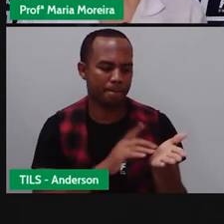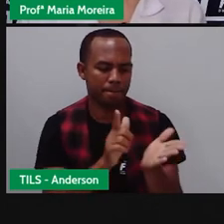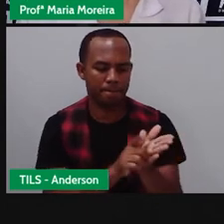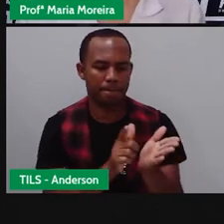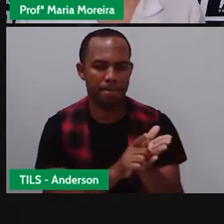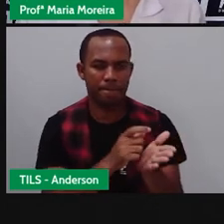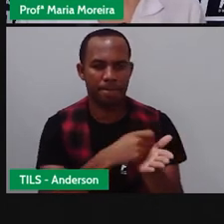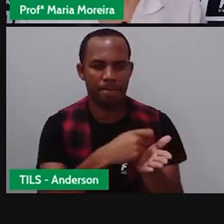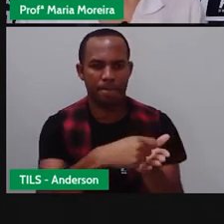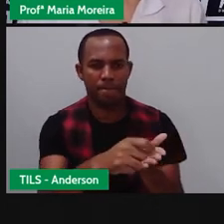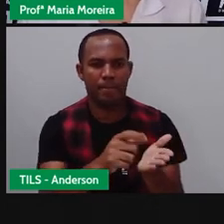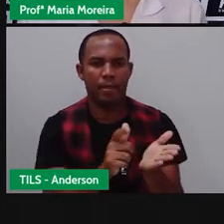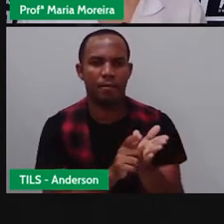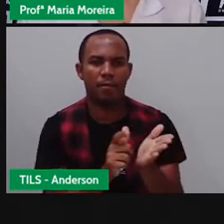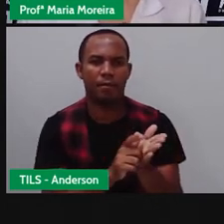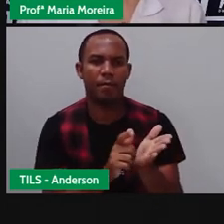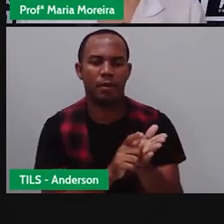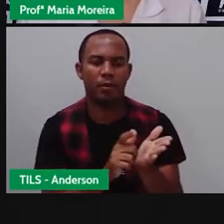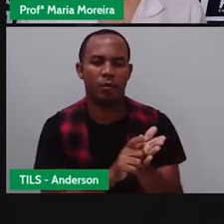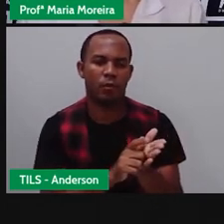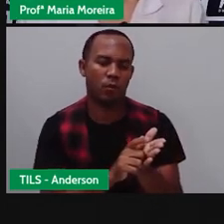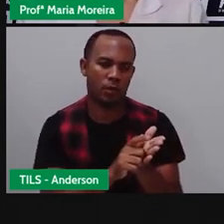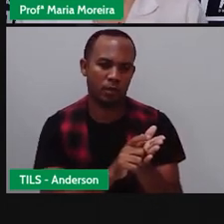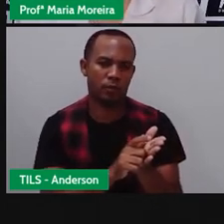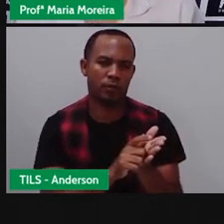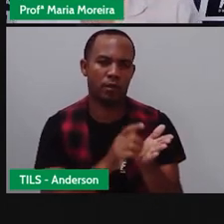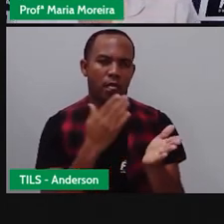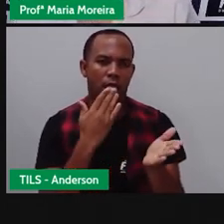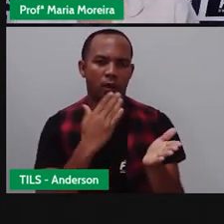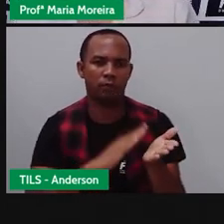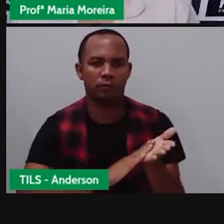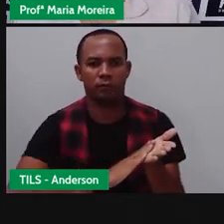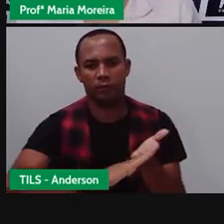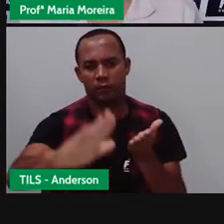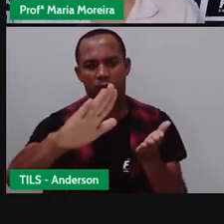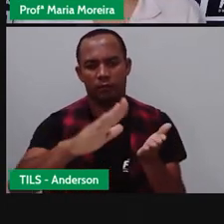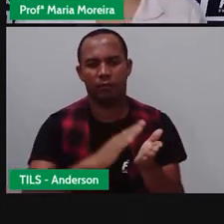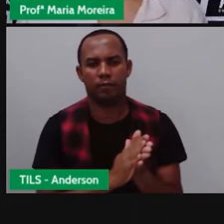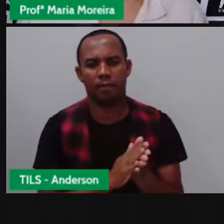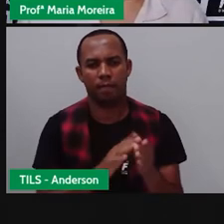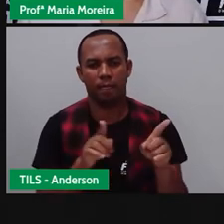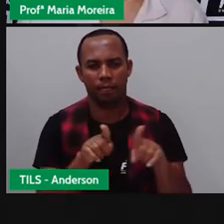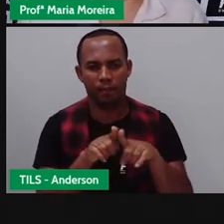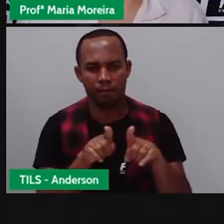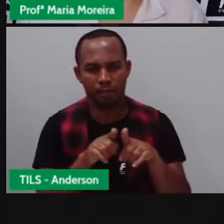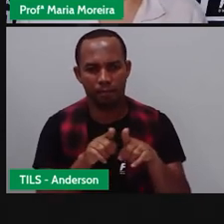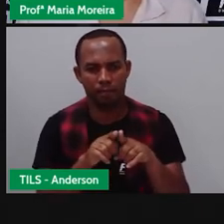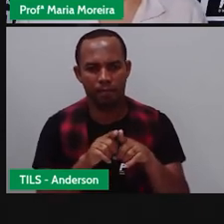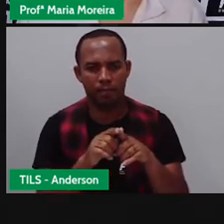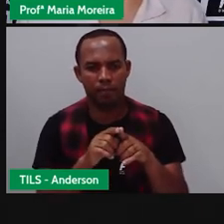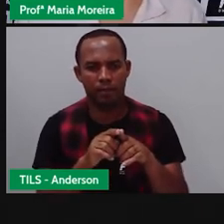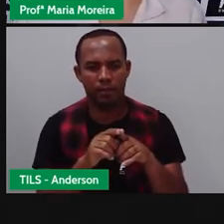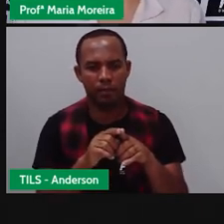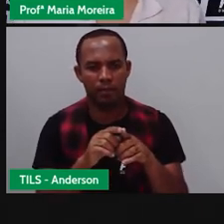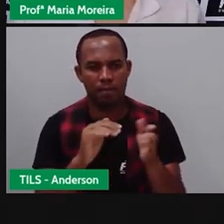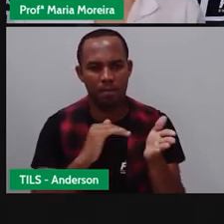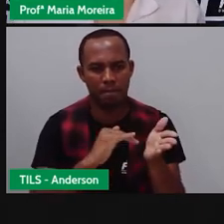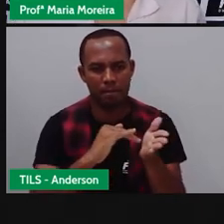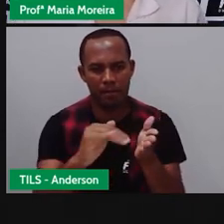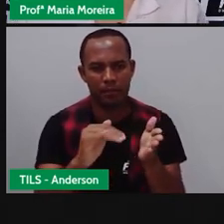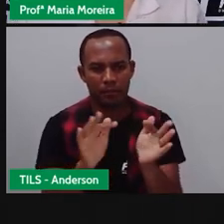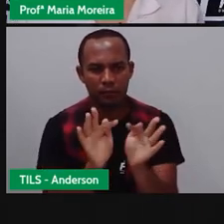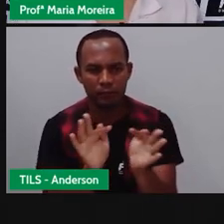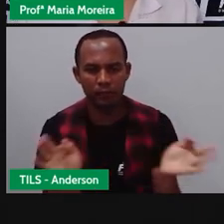correio. Mensagem curta. Transmite um lembrete e um aviso. Olha só.